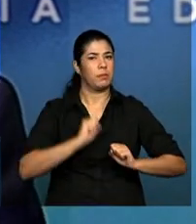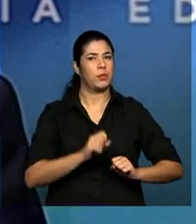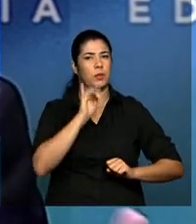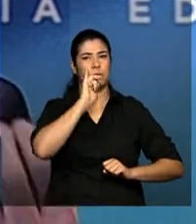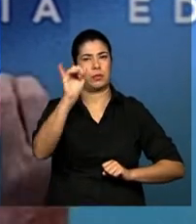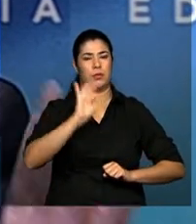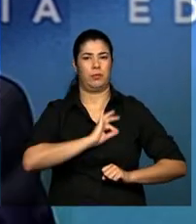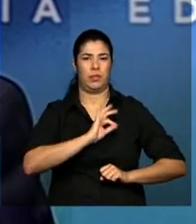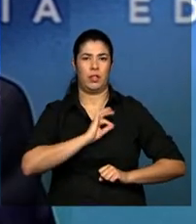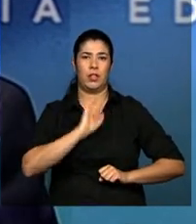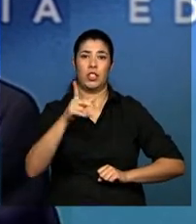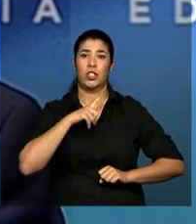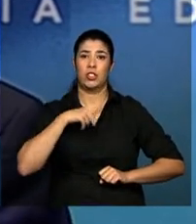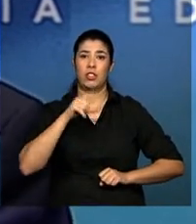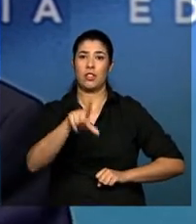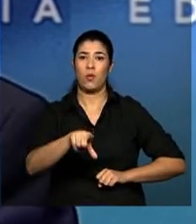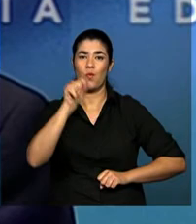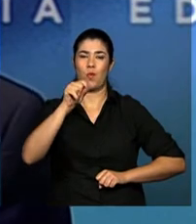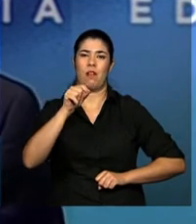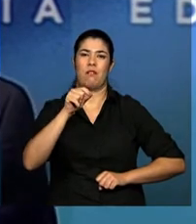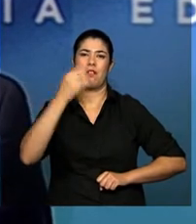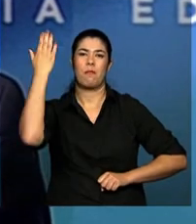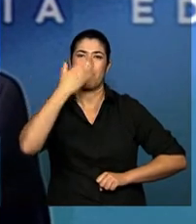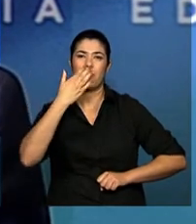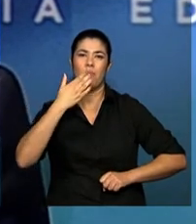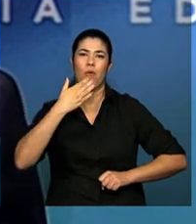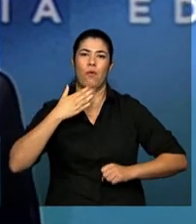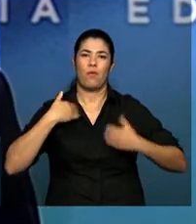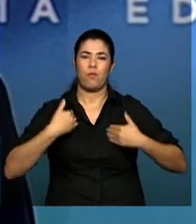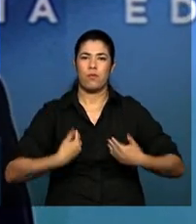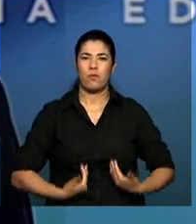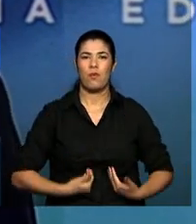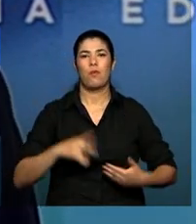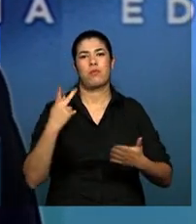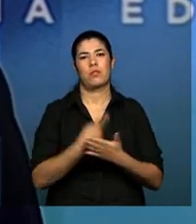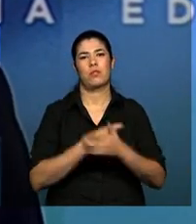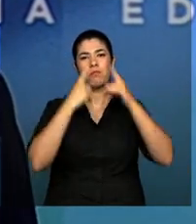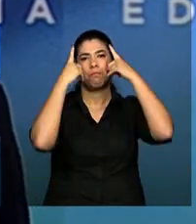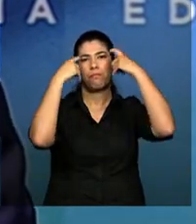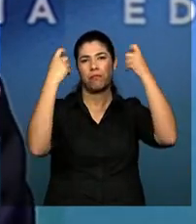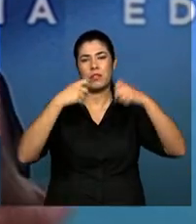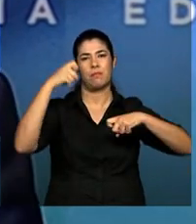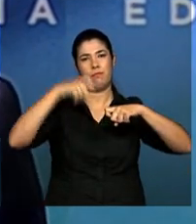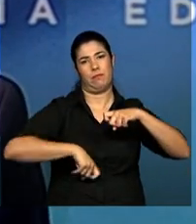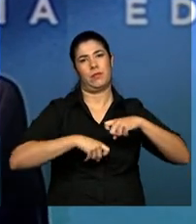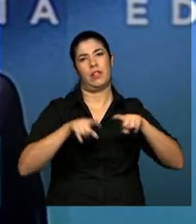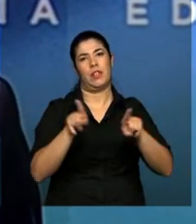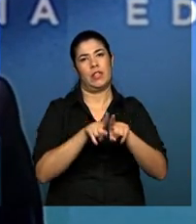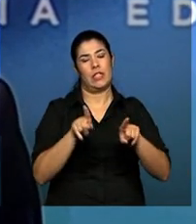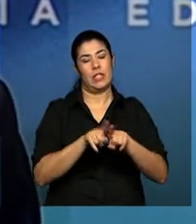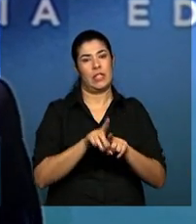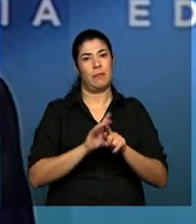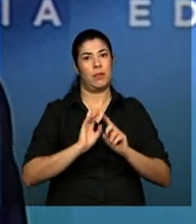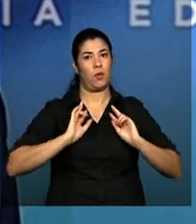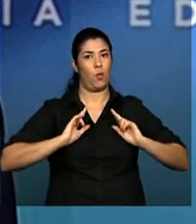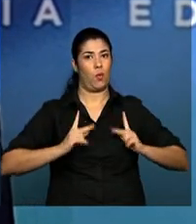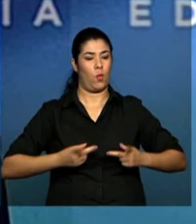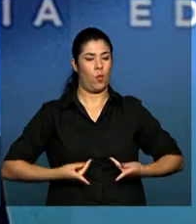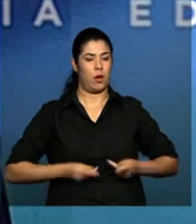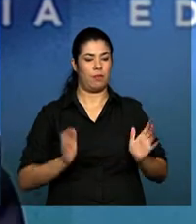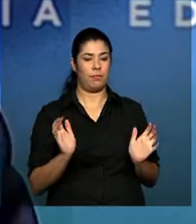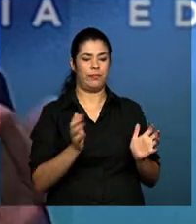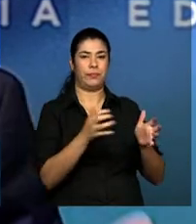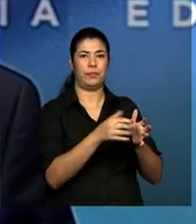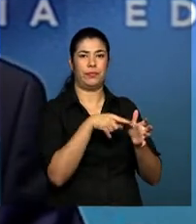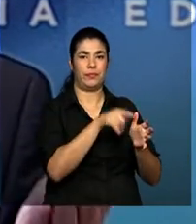a coleta dos exames e os vestígios lá preservados. E a outra coisa é uma humanização do atendimento, porque hoje